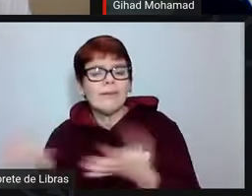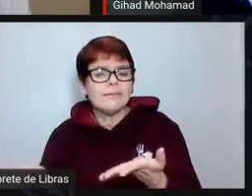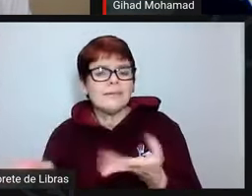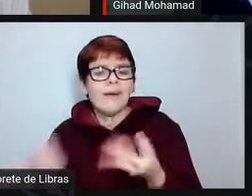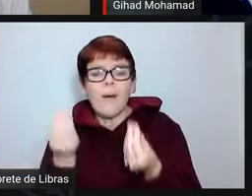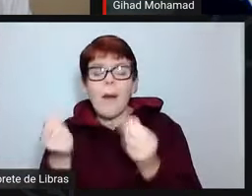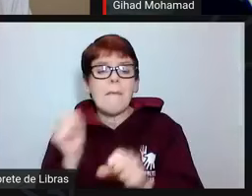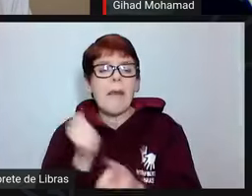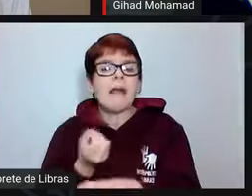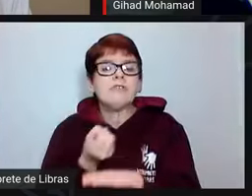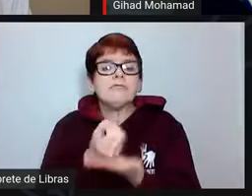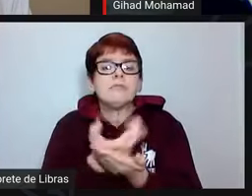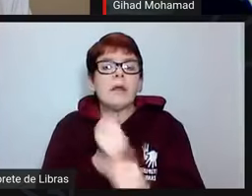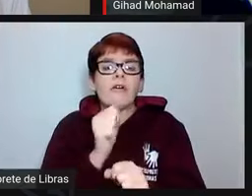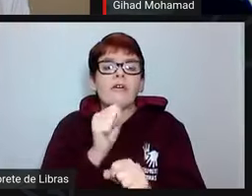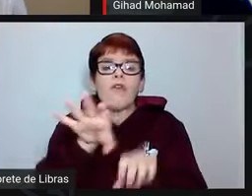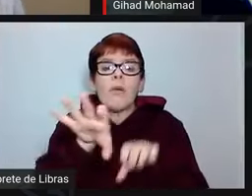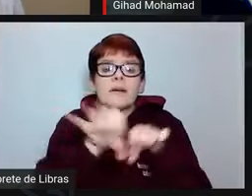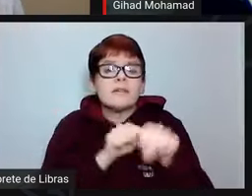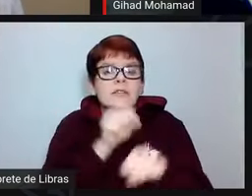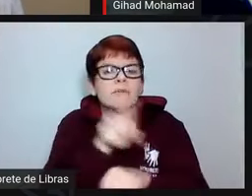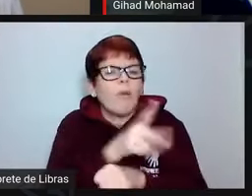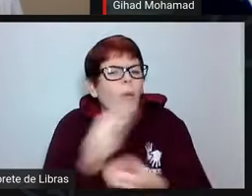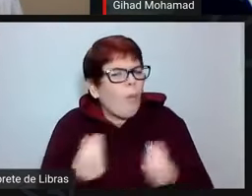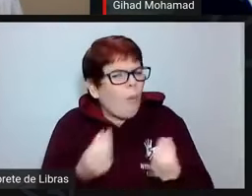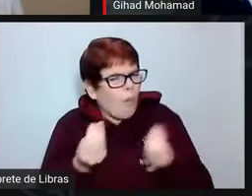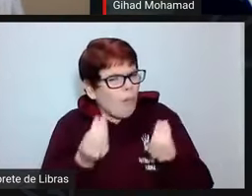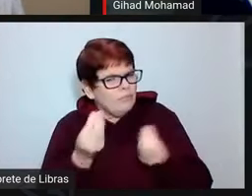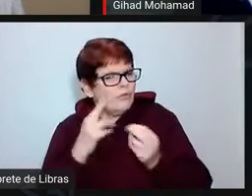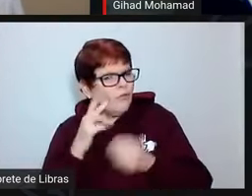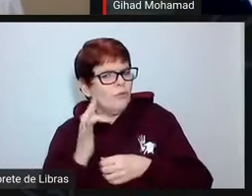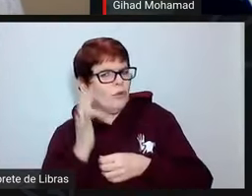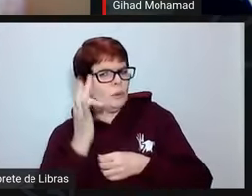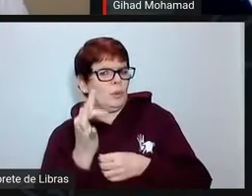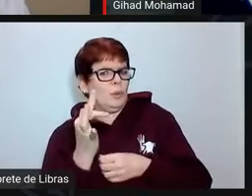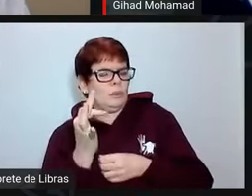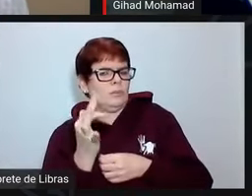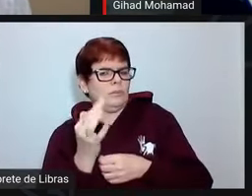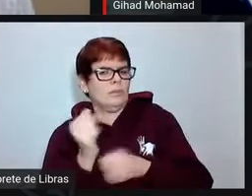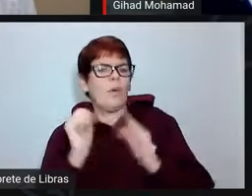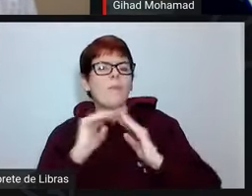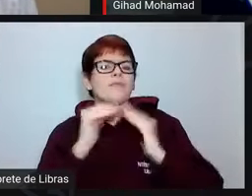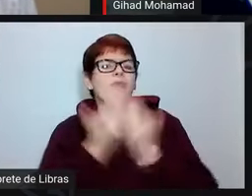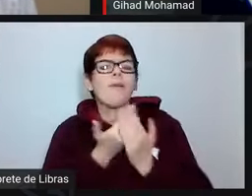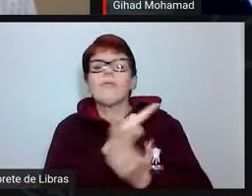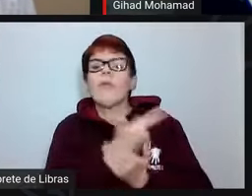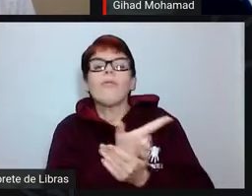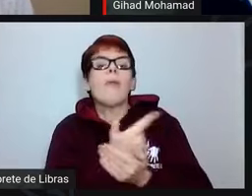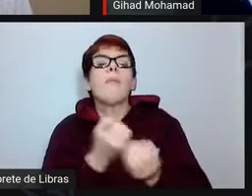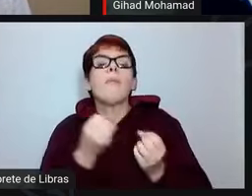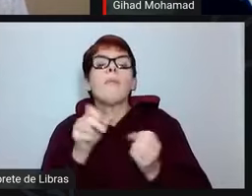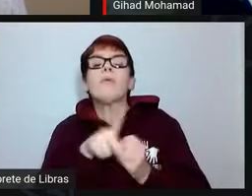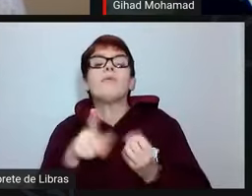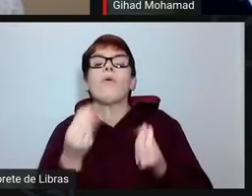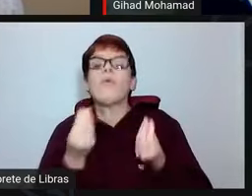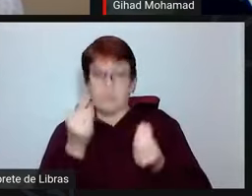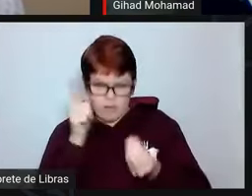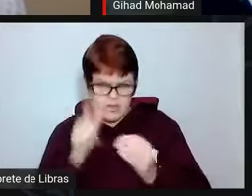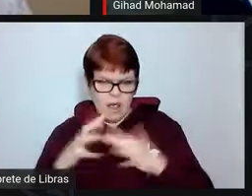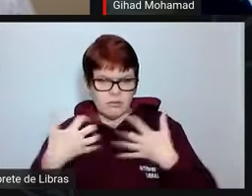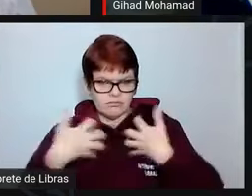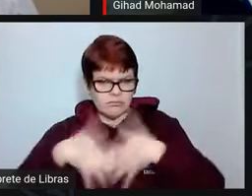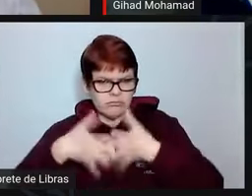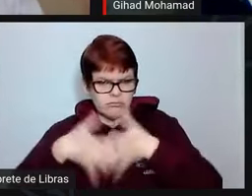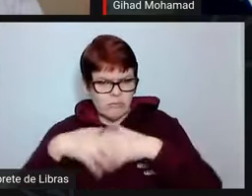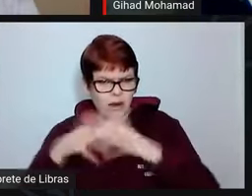investir na formação de professores? como será como serão as escolas sem professores? Será que elas vão funcionar? Será que os nossos